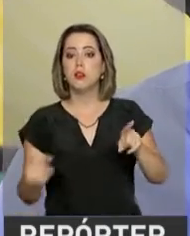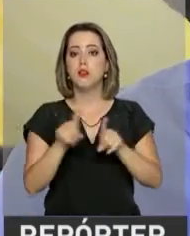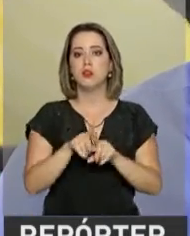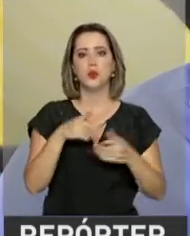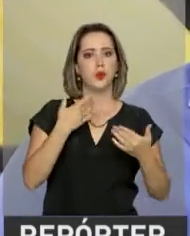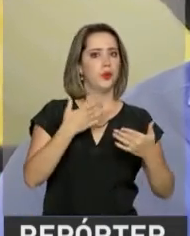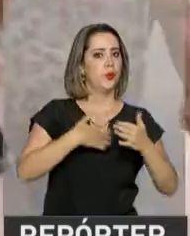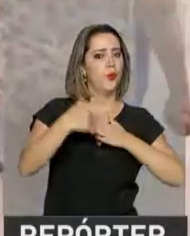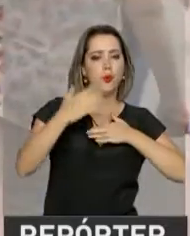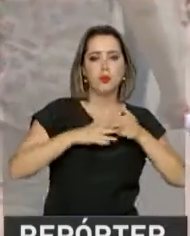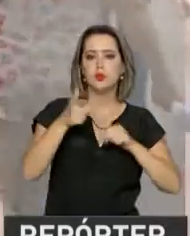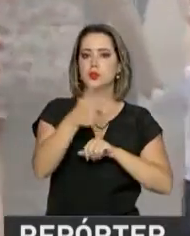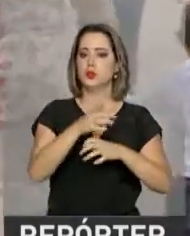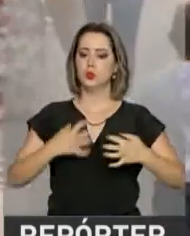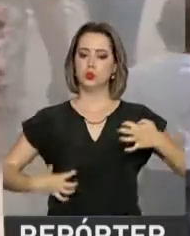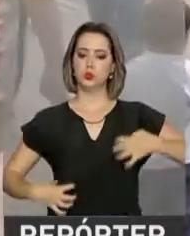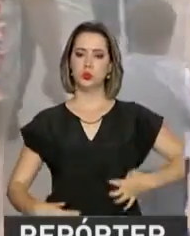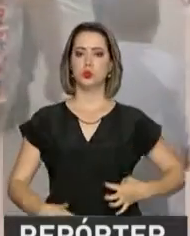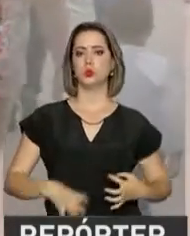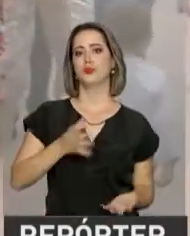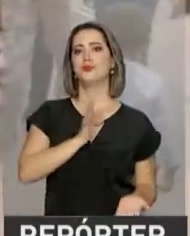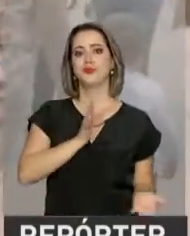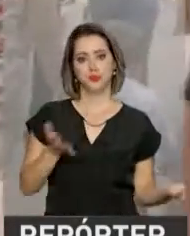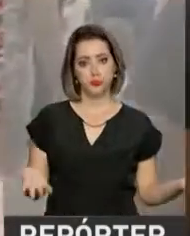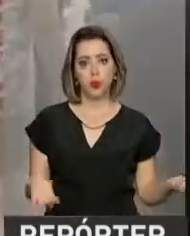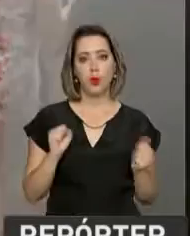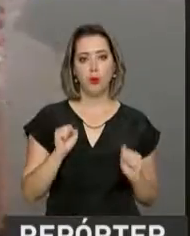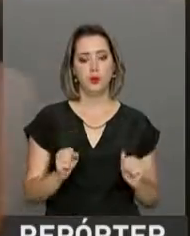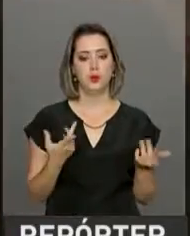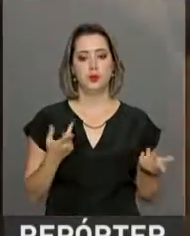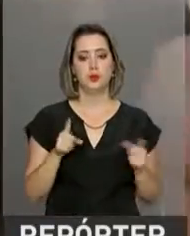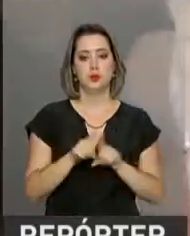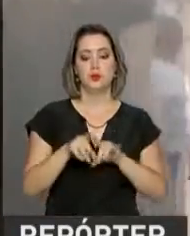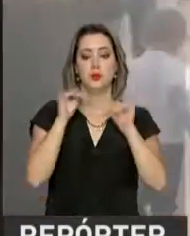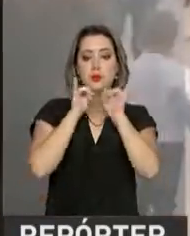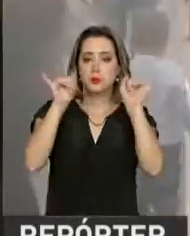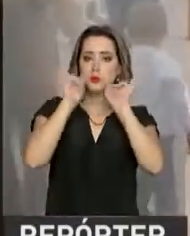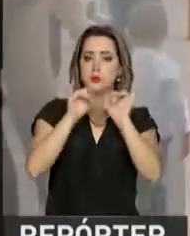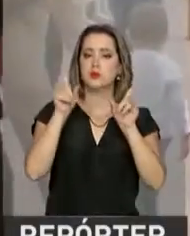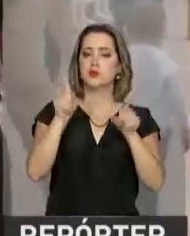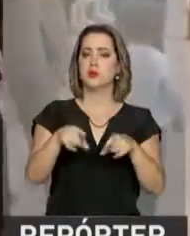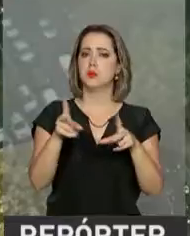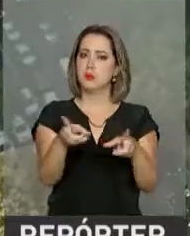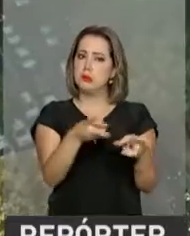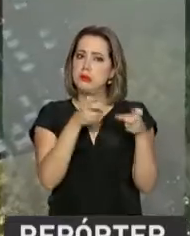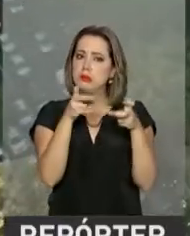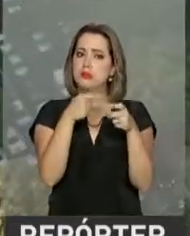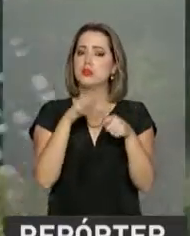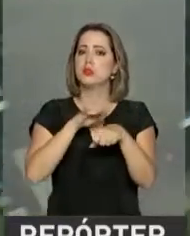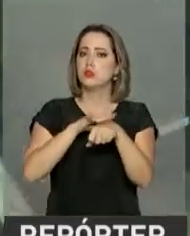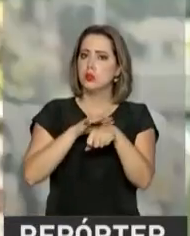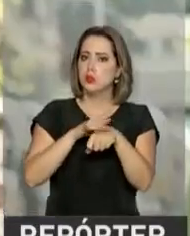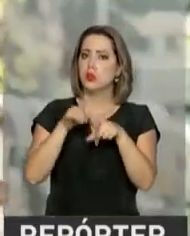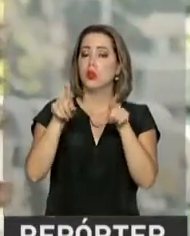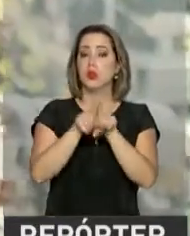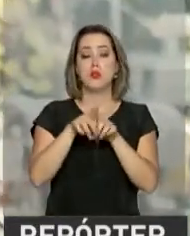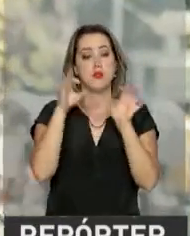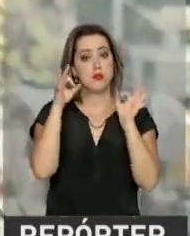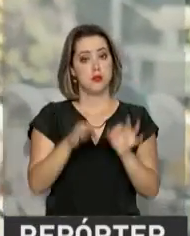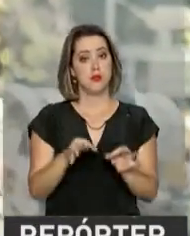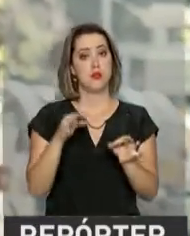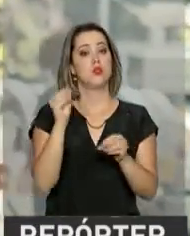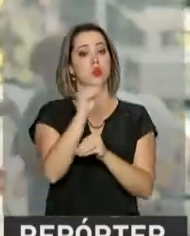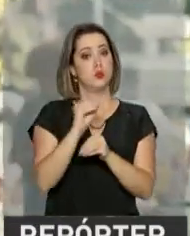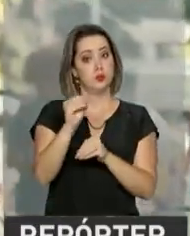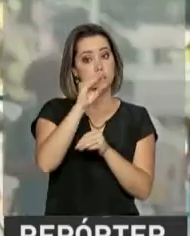qualquer outro órgão. Para conscientizar a população sobre a importância do diagnóstico correto e de se completar o tratamento até